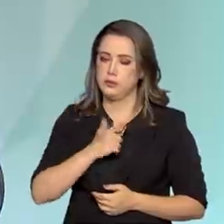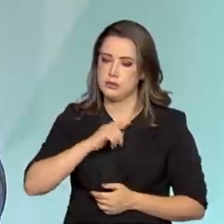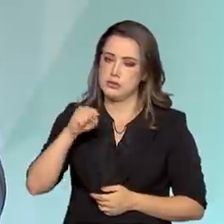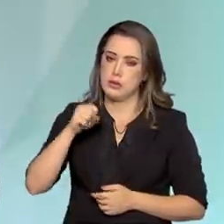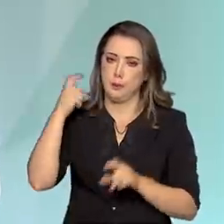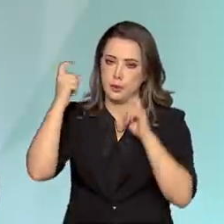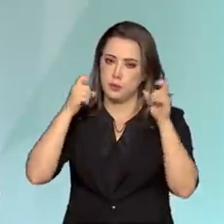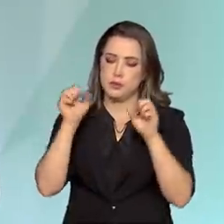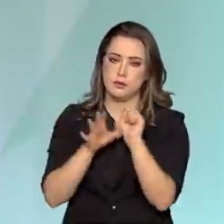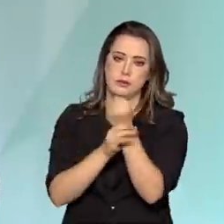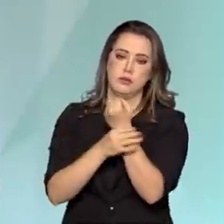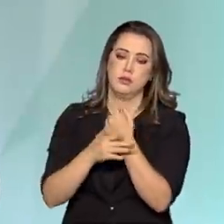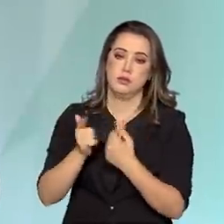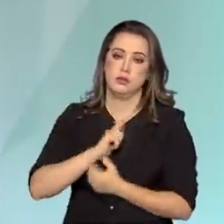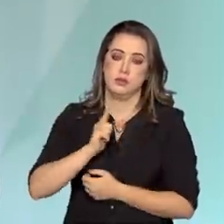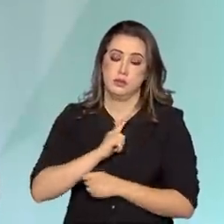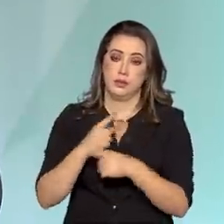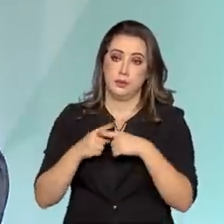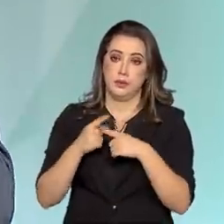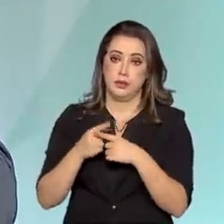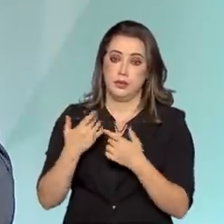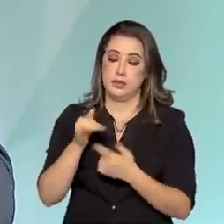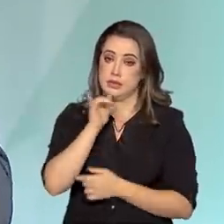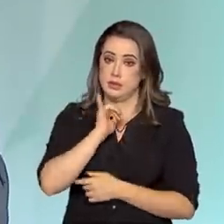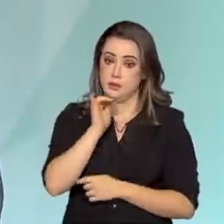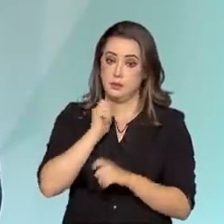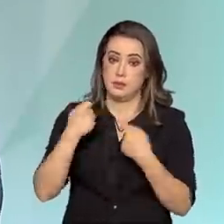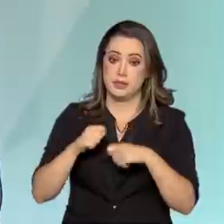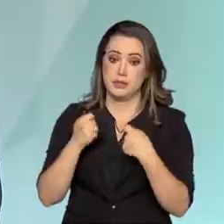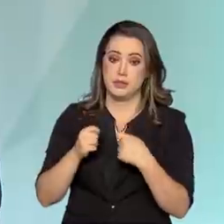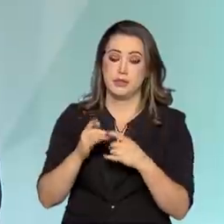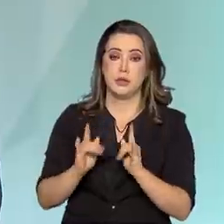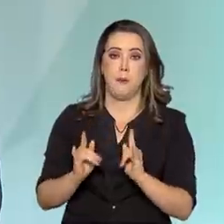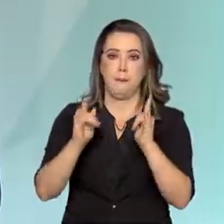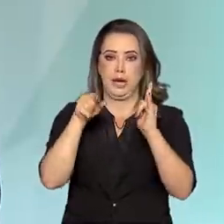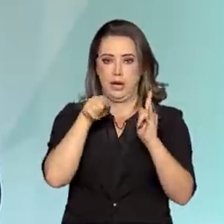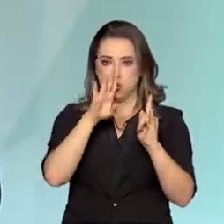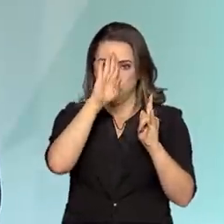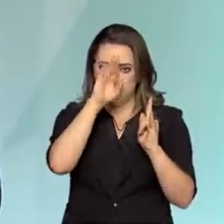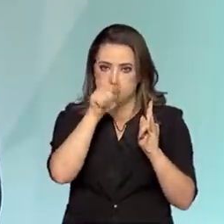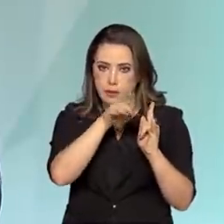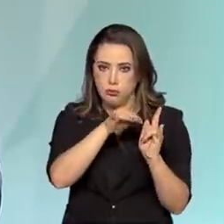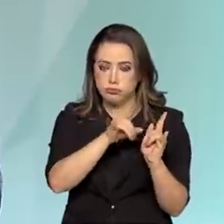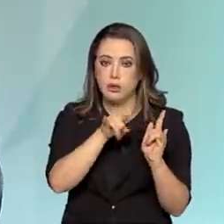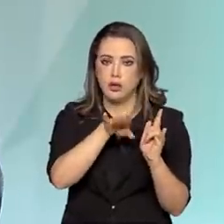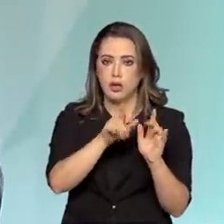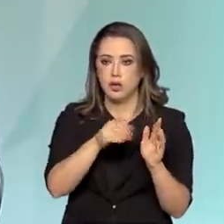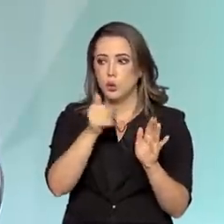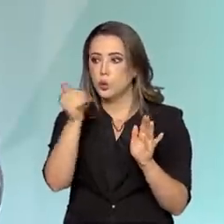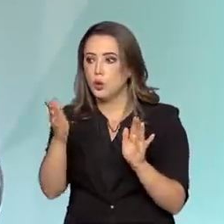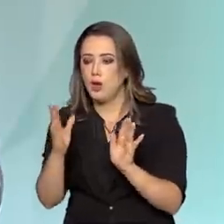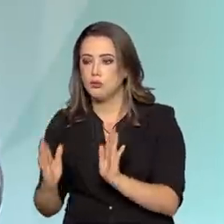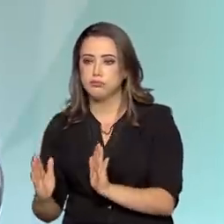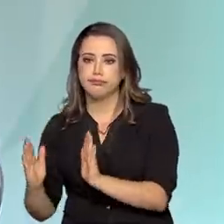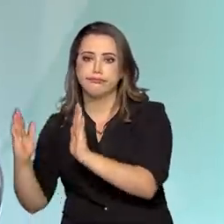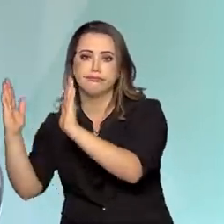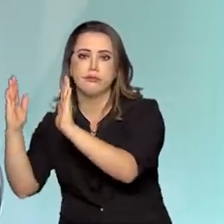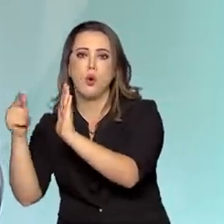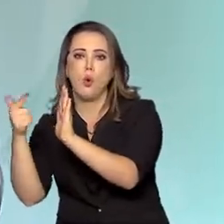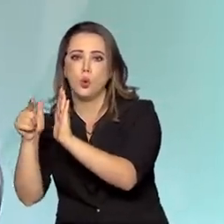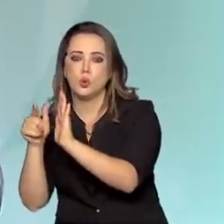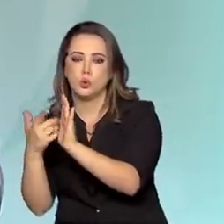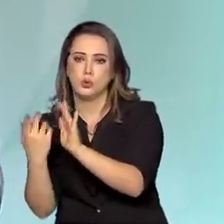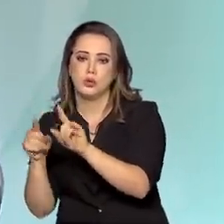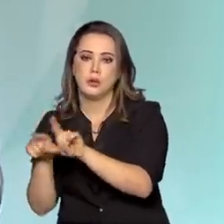que essa questão do aumento de espaço para poder guardar todo o acervo que vai crescendo exponencialmente, esse prédio anexo